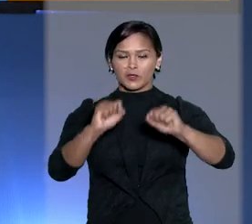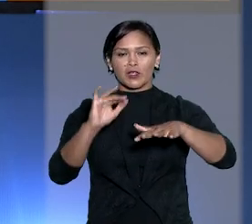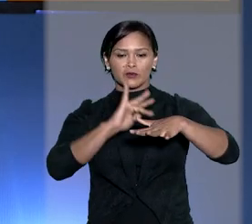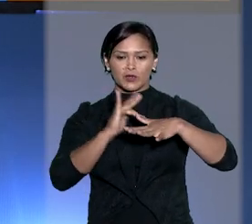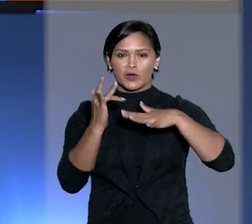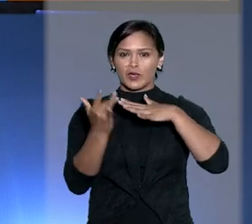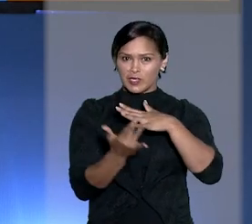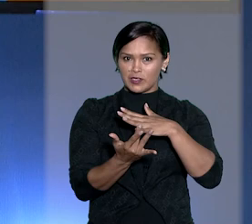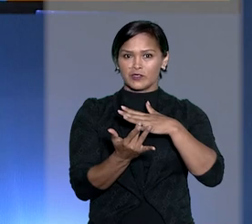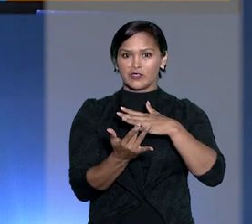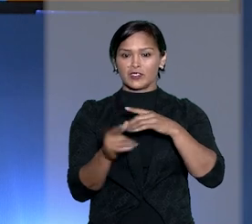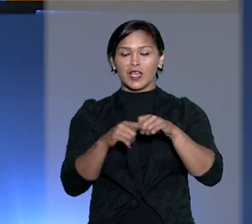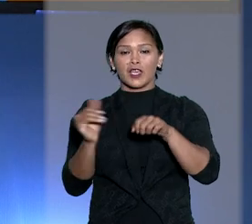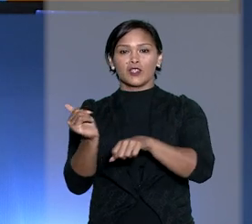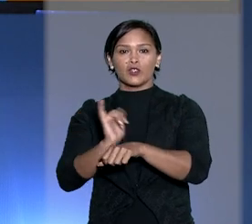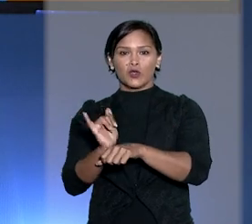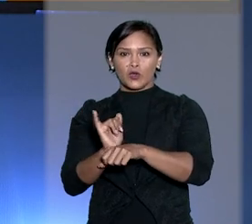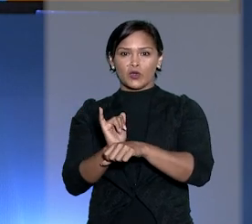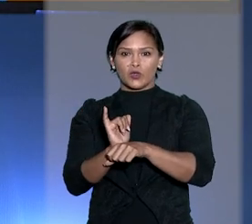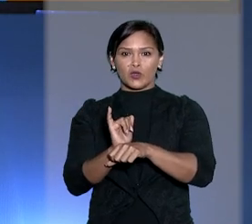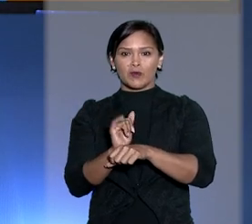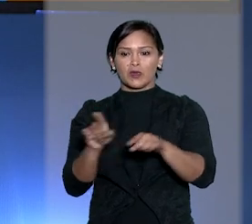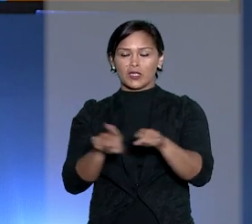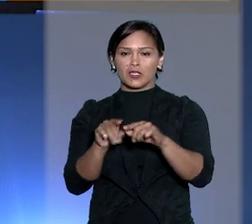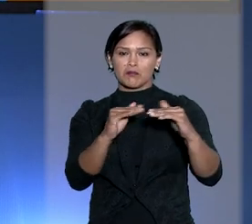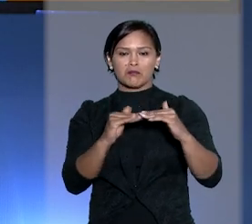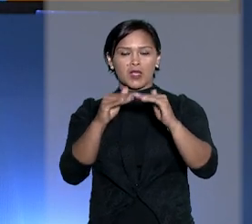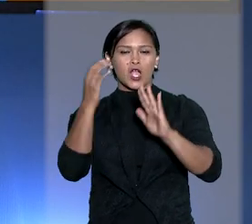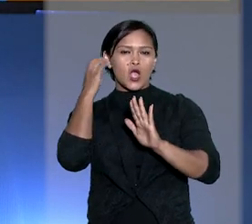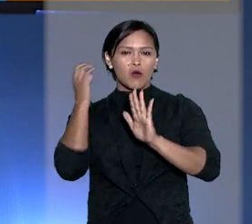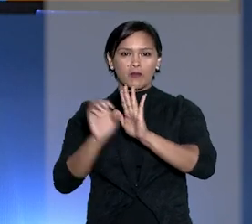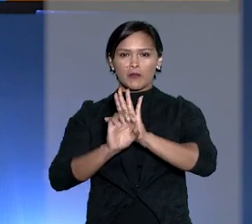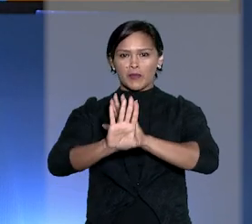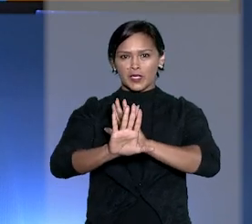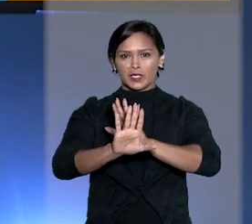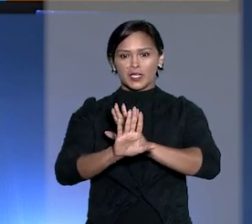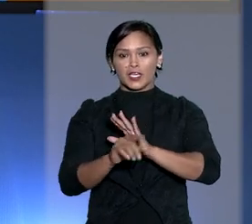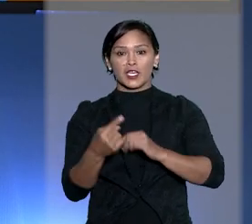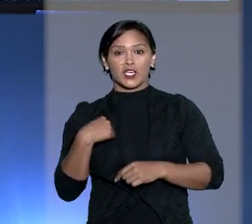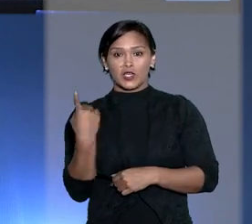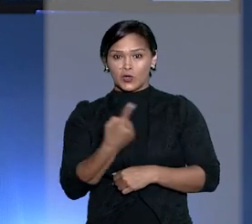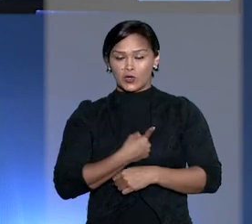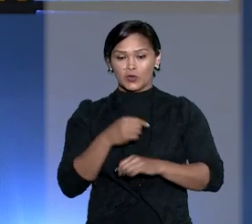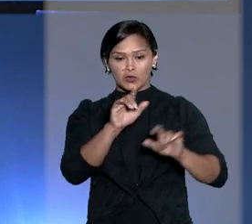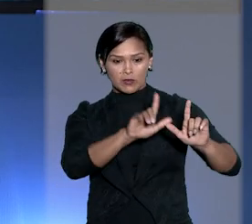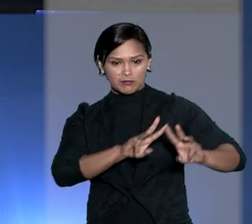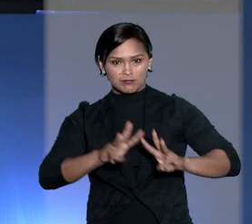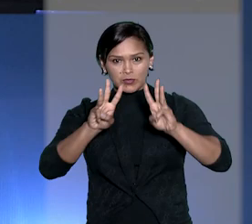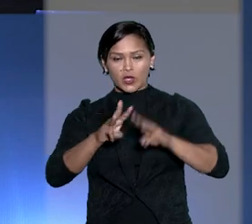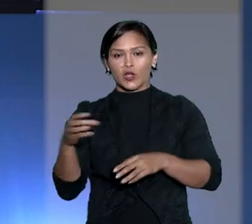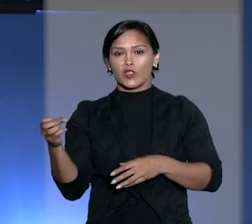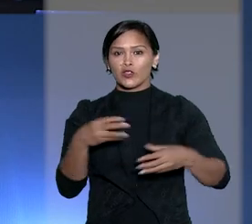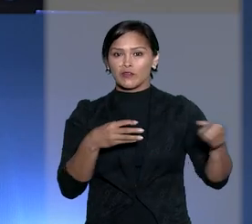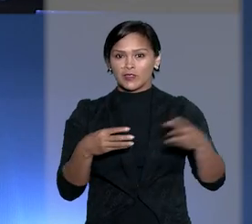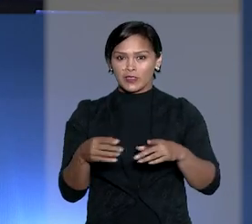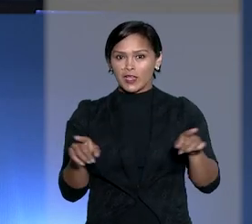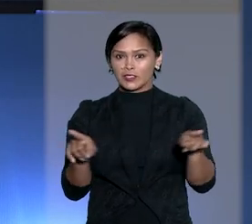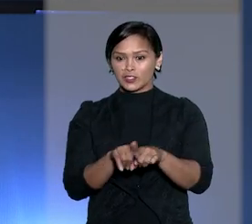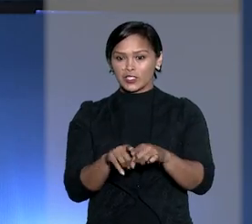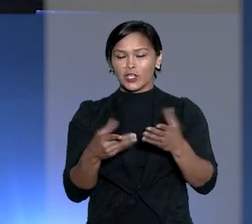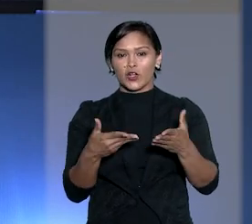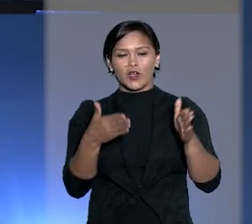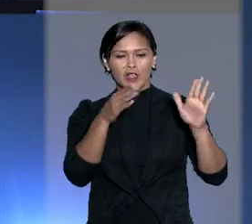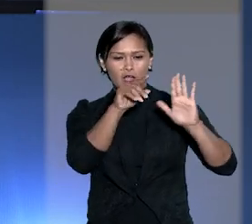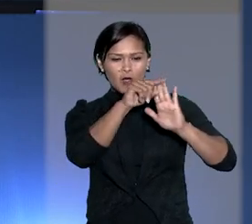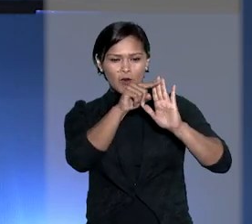tribunal nas redes sociais, no YouTube e nas plataformas de podcast. E o nosso portal está com uma novidade,